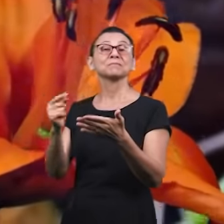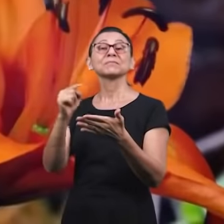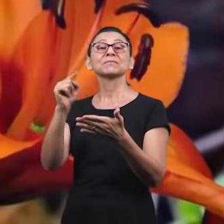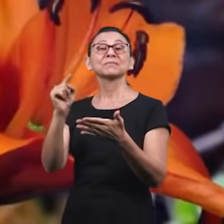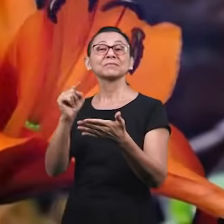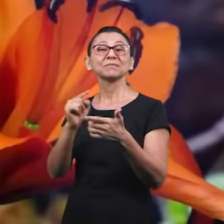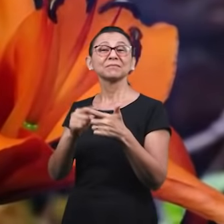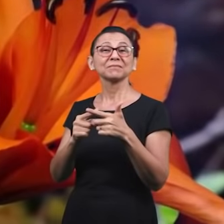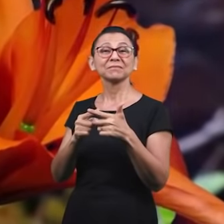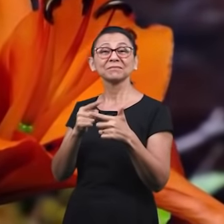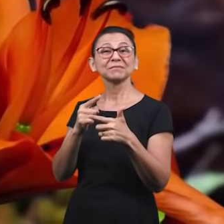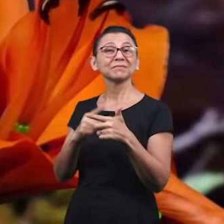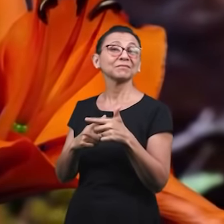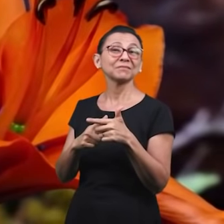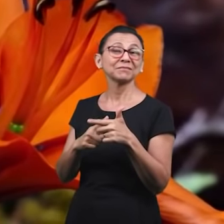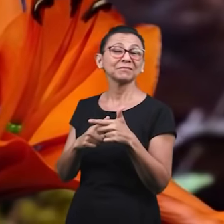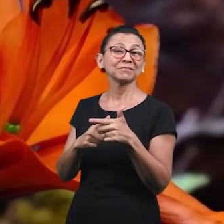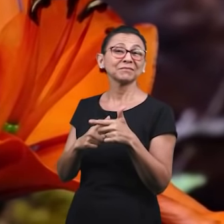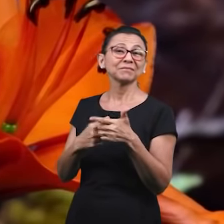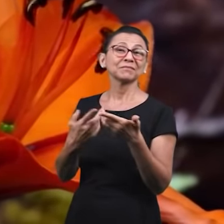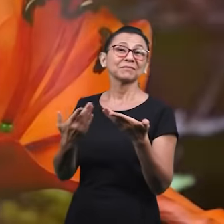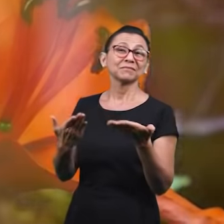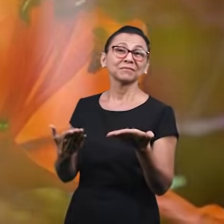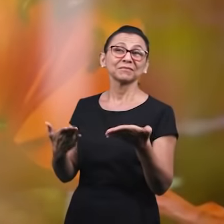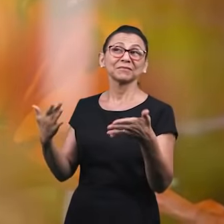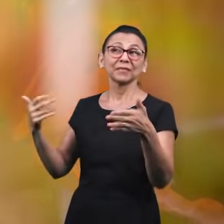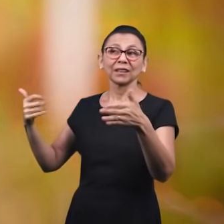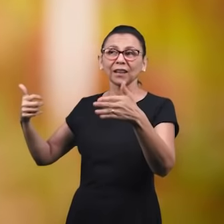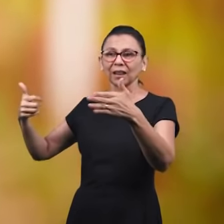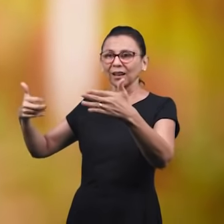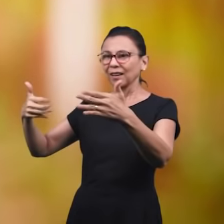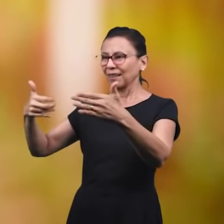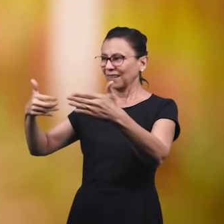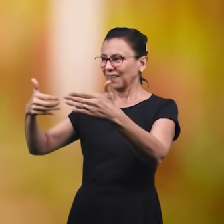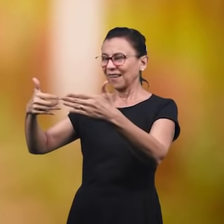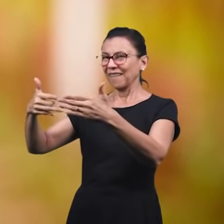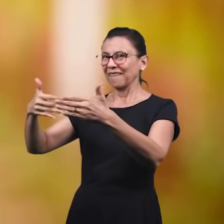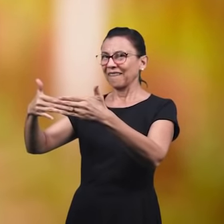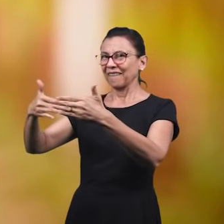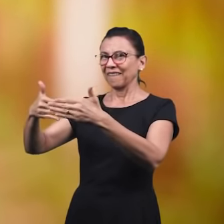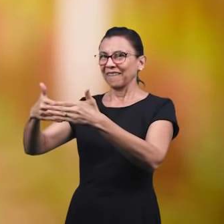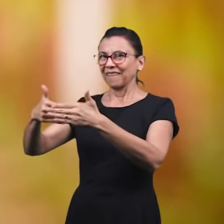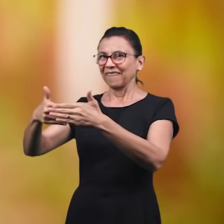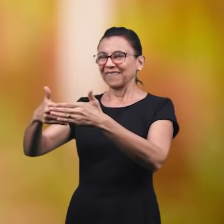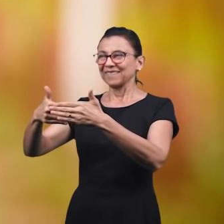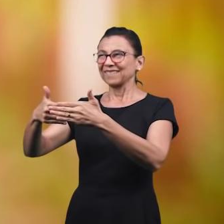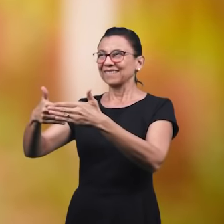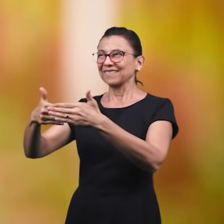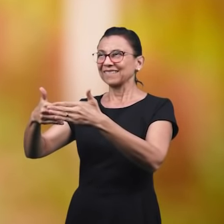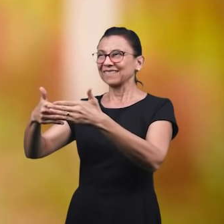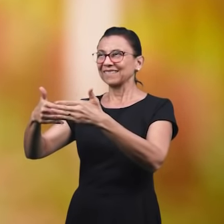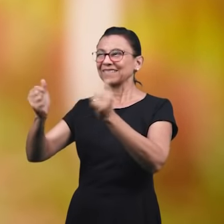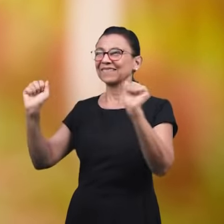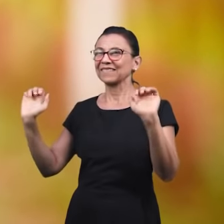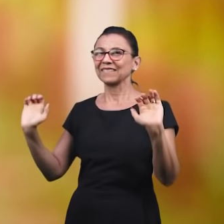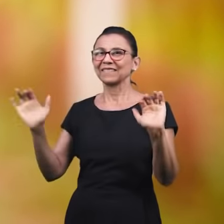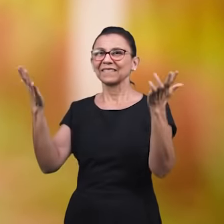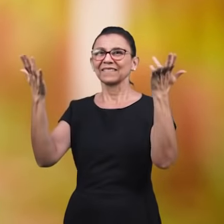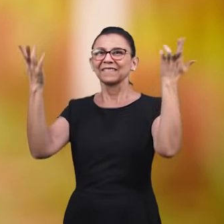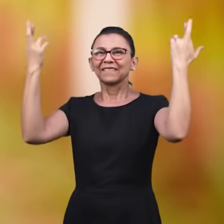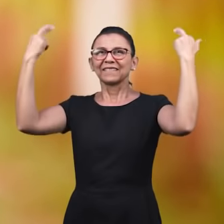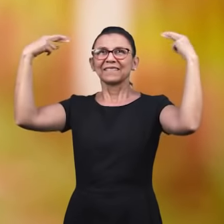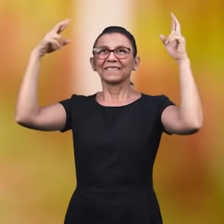glória, glória São chegadas